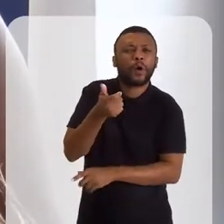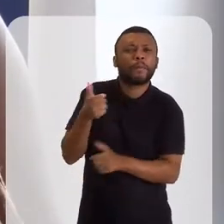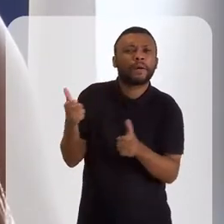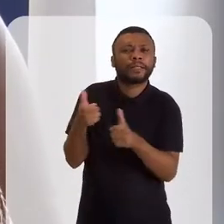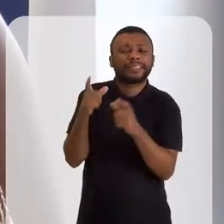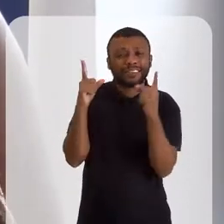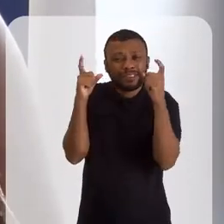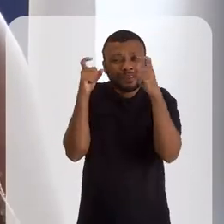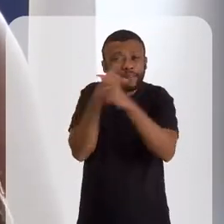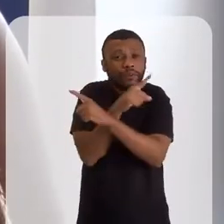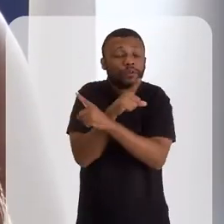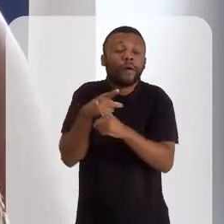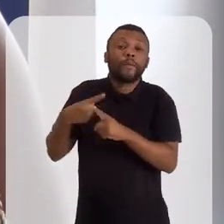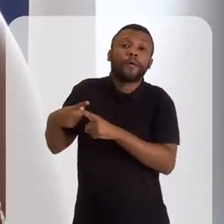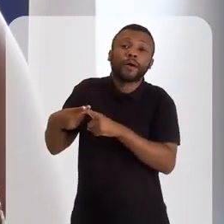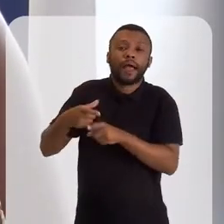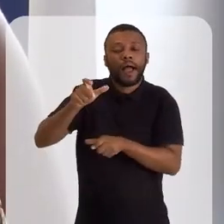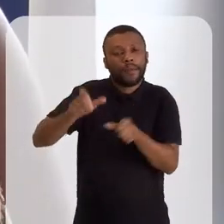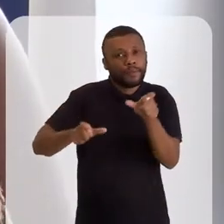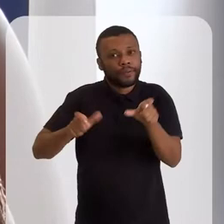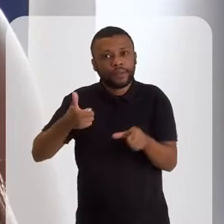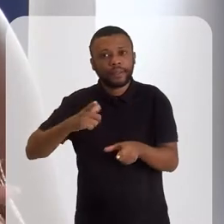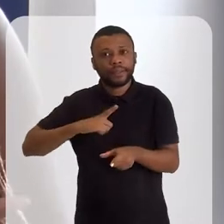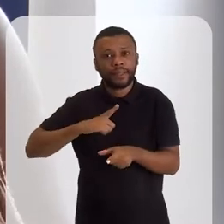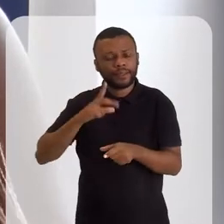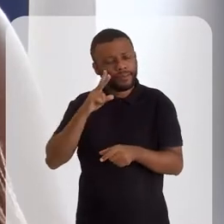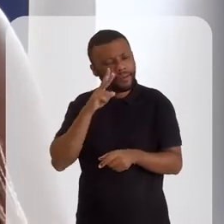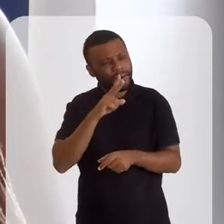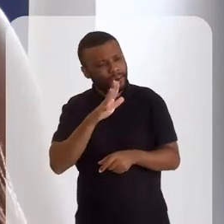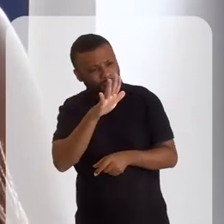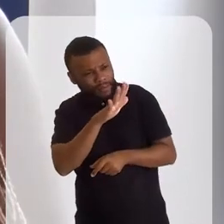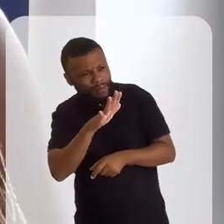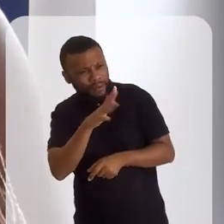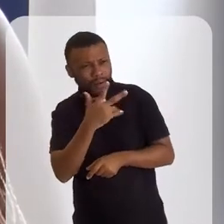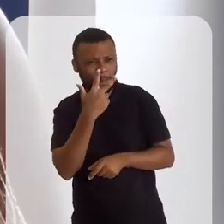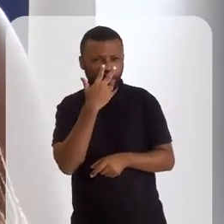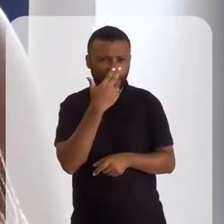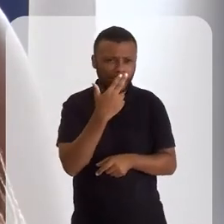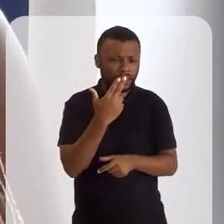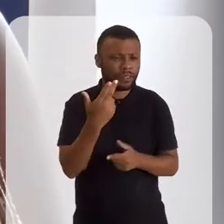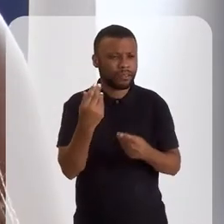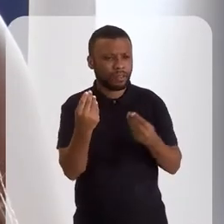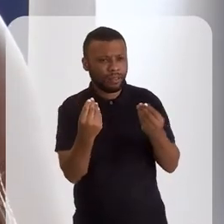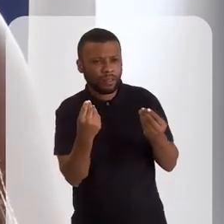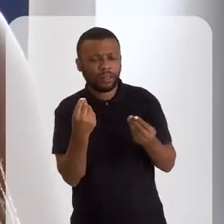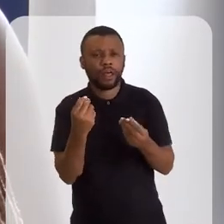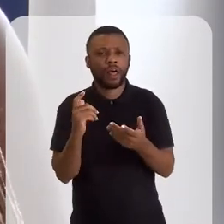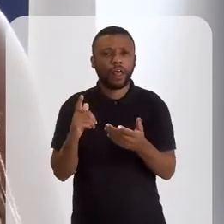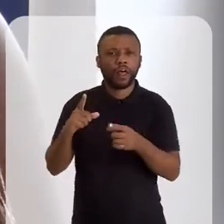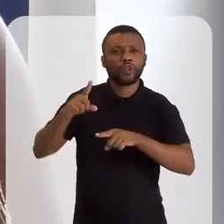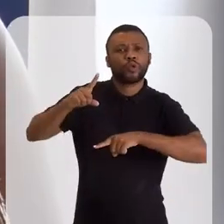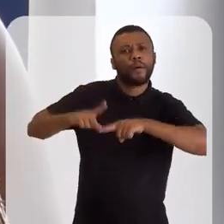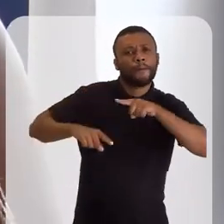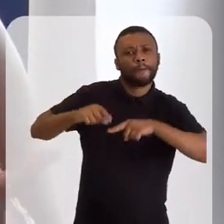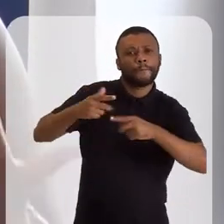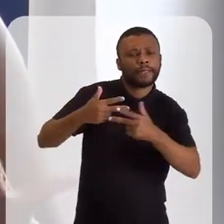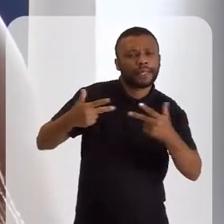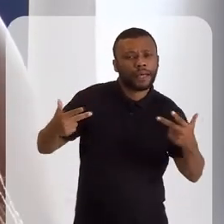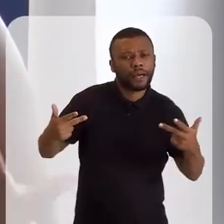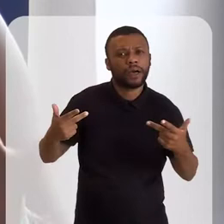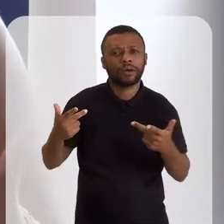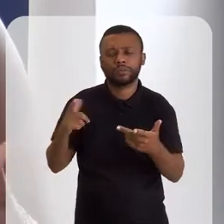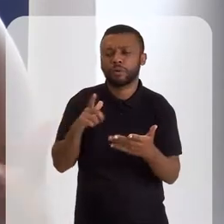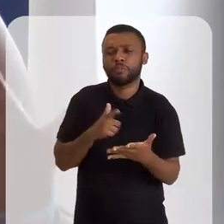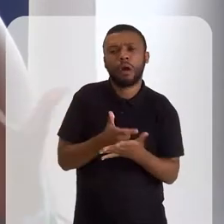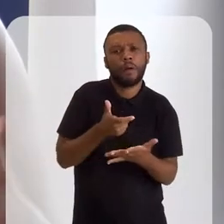um pouco mais difícil porque as pessoas ficam tendo a visão do materialismo, do consumismo e esquecem um